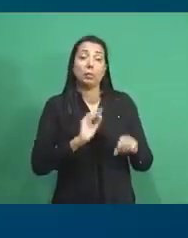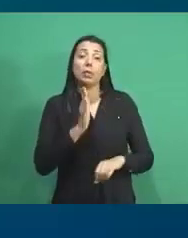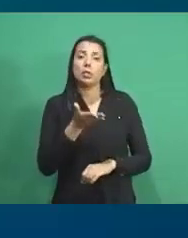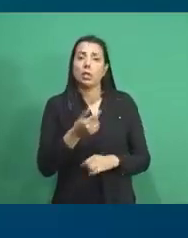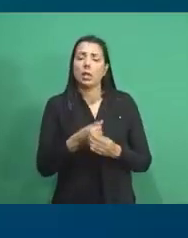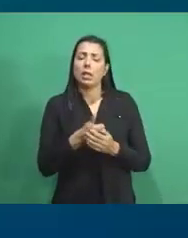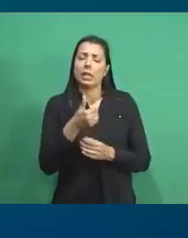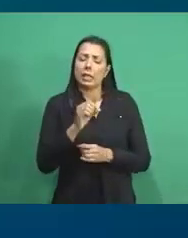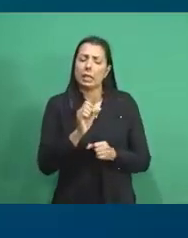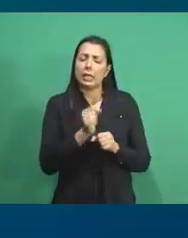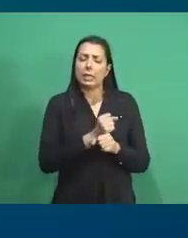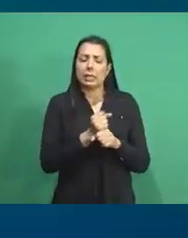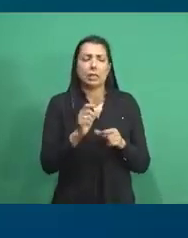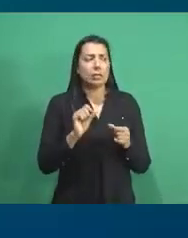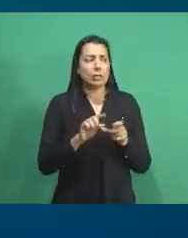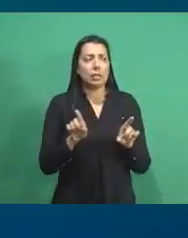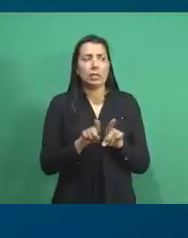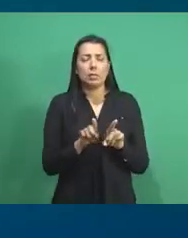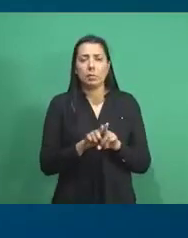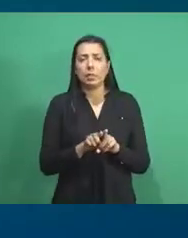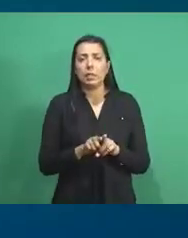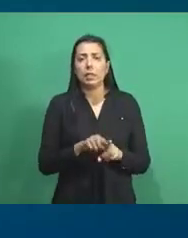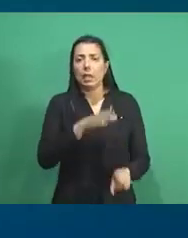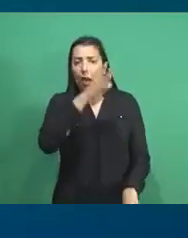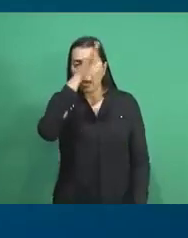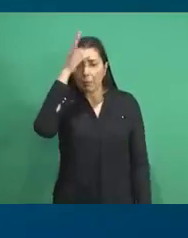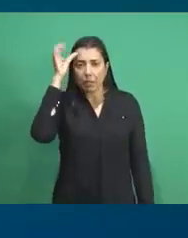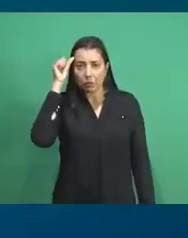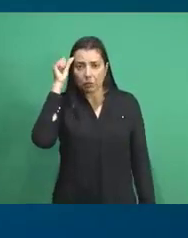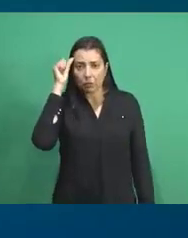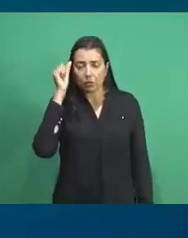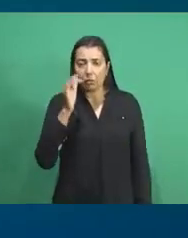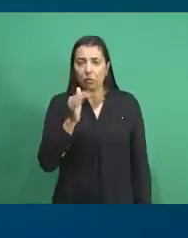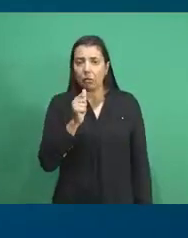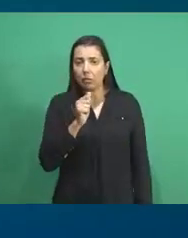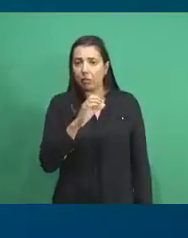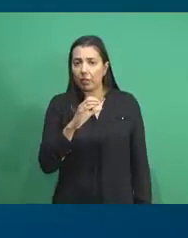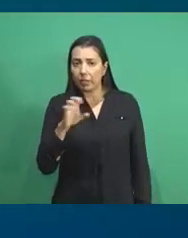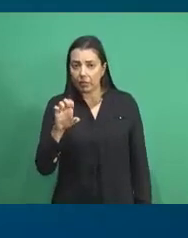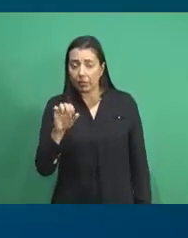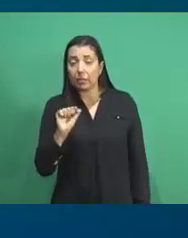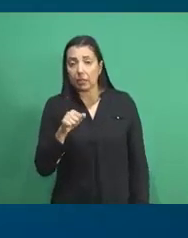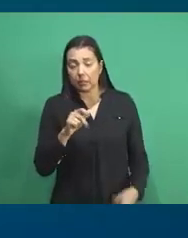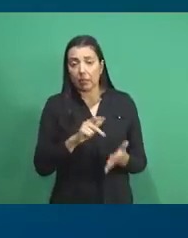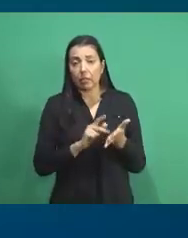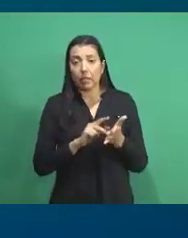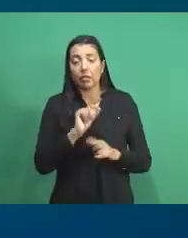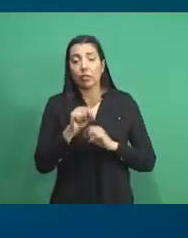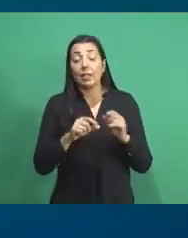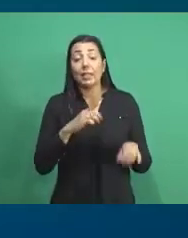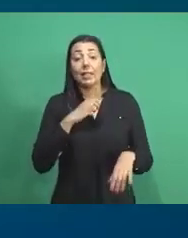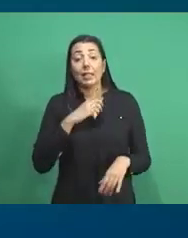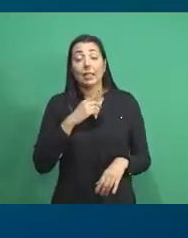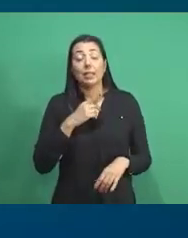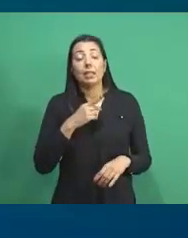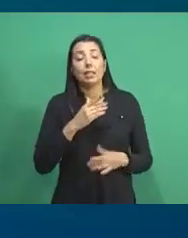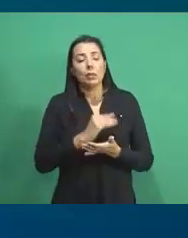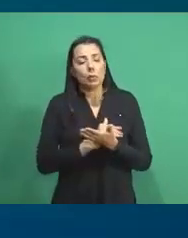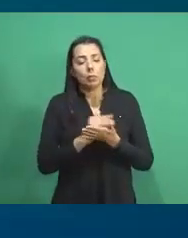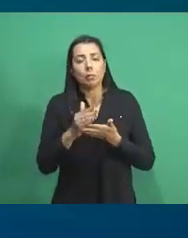vem há 10 anos sendo realizado. O Amazon Face está, na verdade, tendo a sua pré